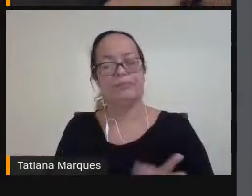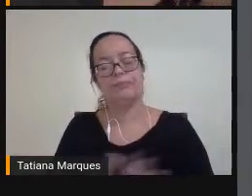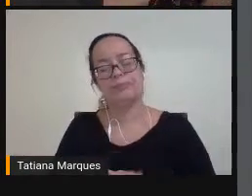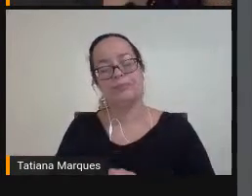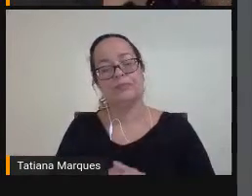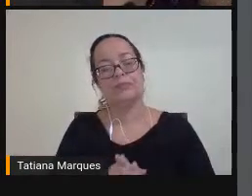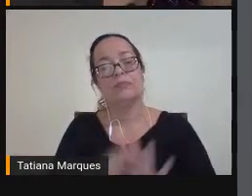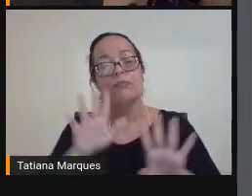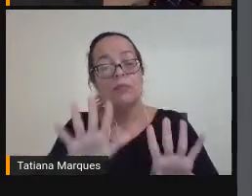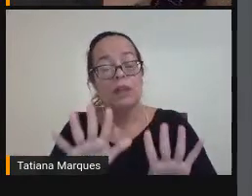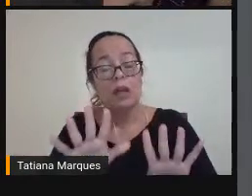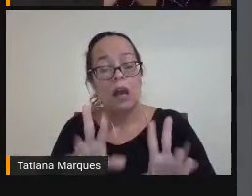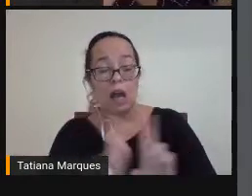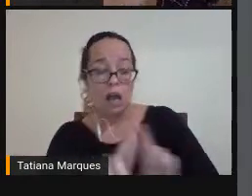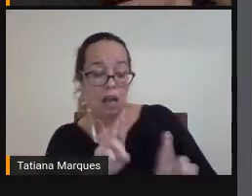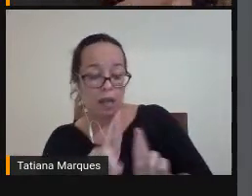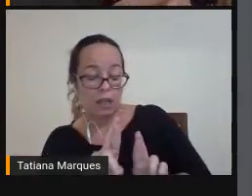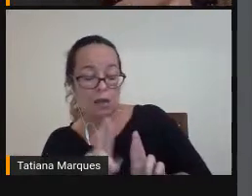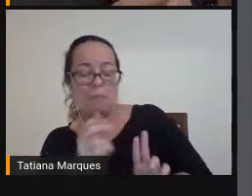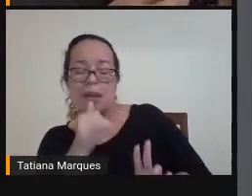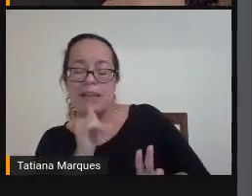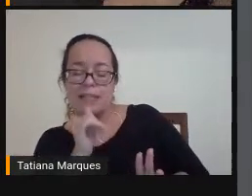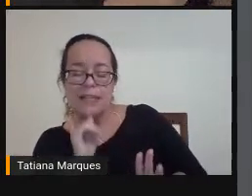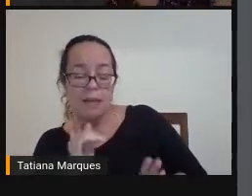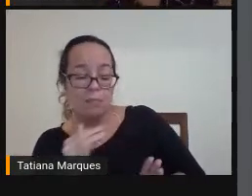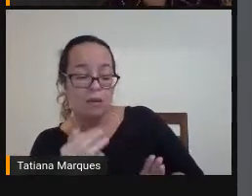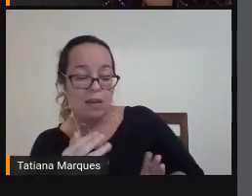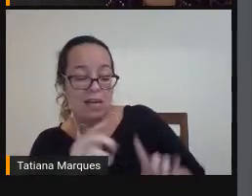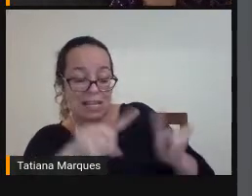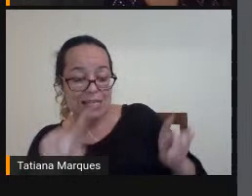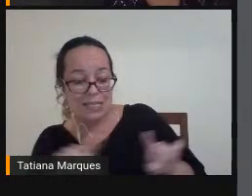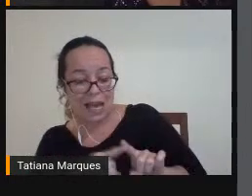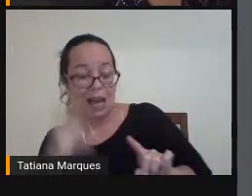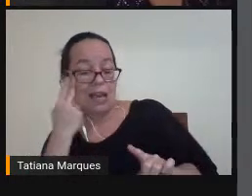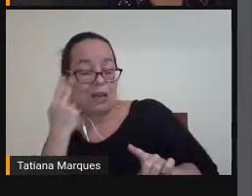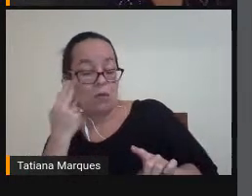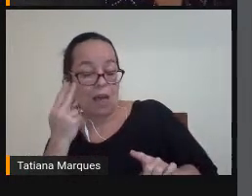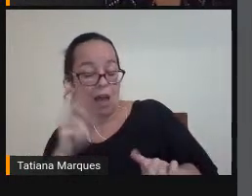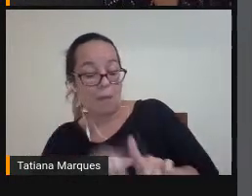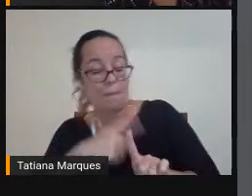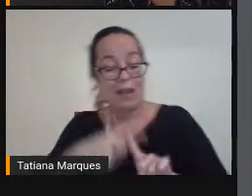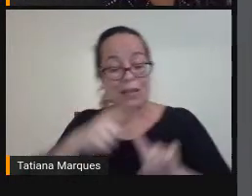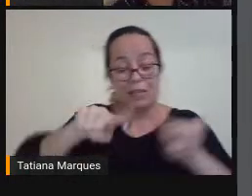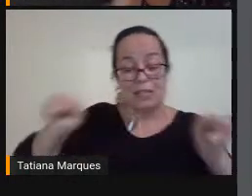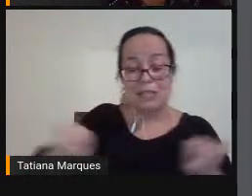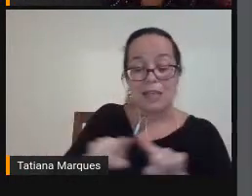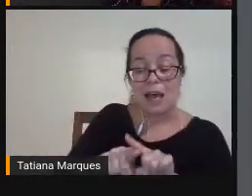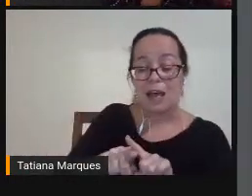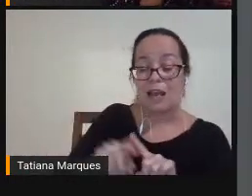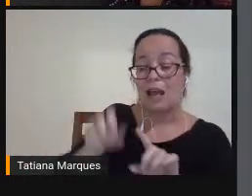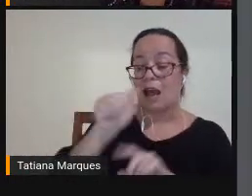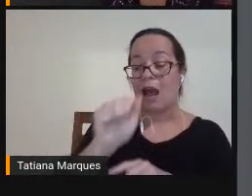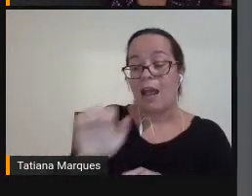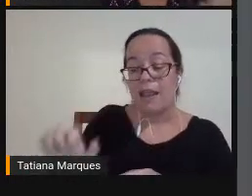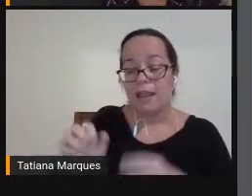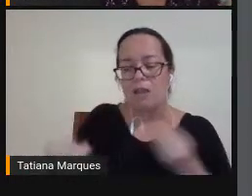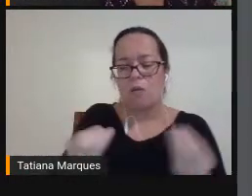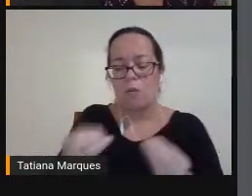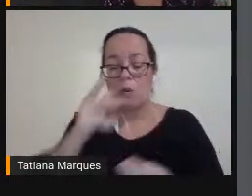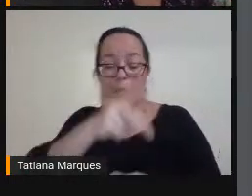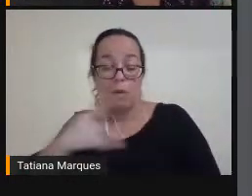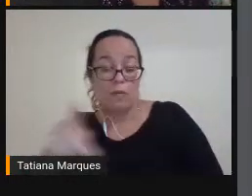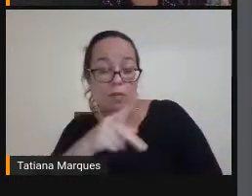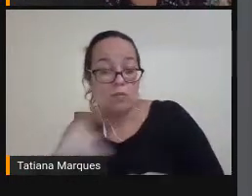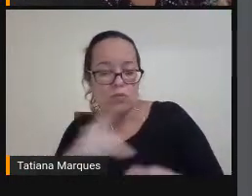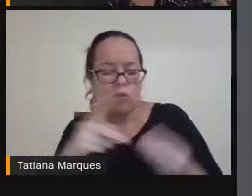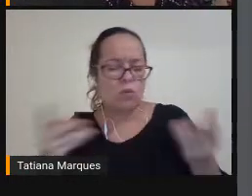A relação Entre a sala De aula A sala De recurso Ou o professor De educação Especial Não necessariamente Né A sala De